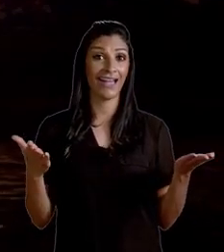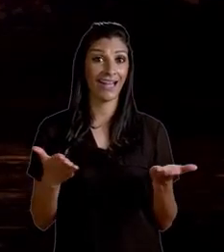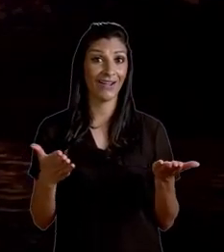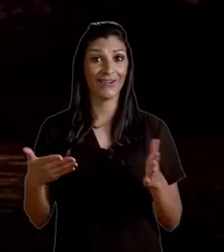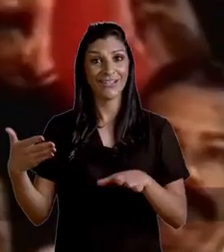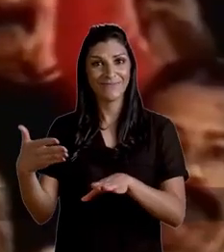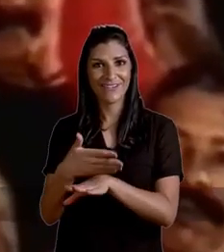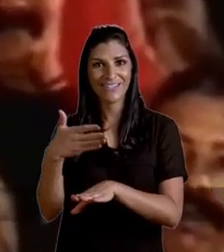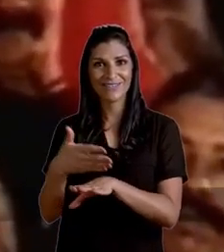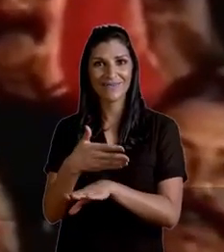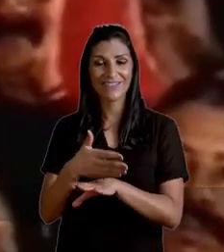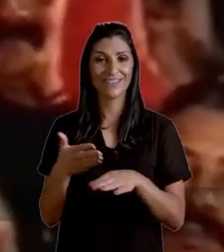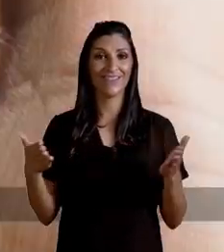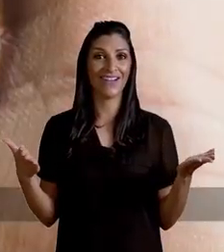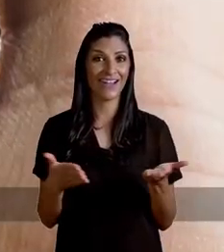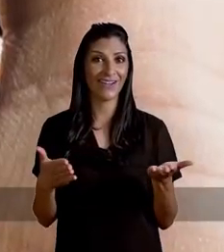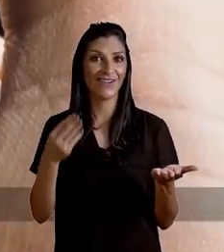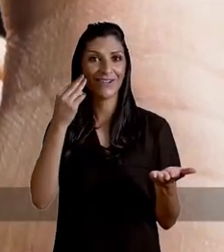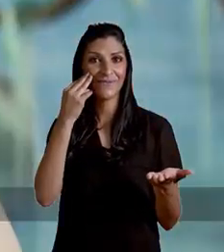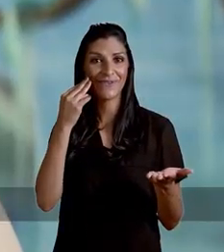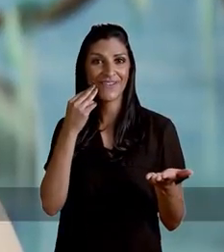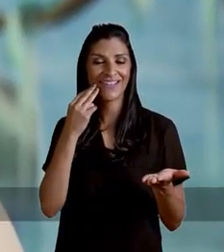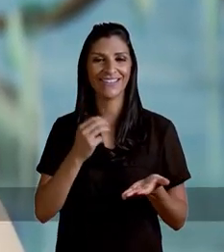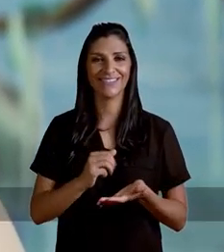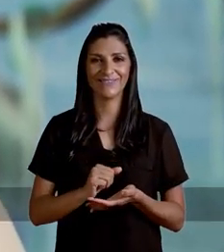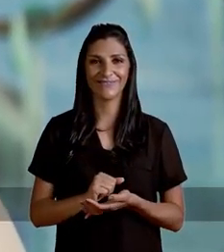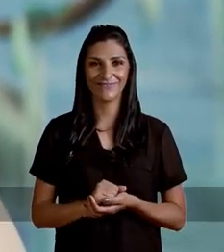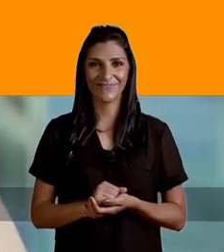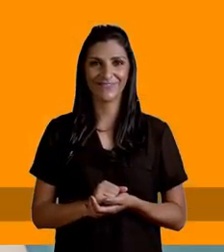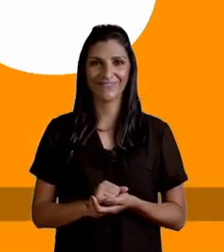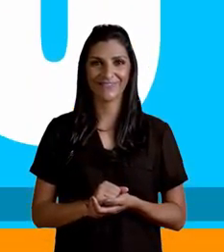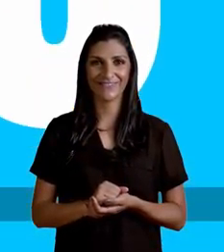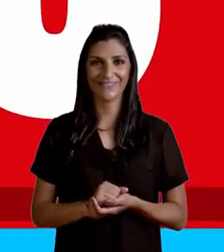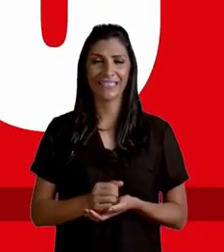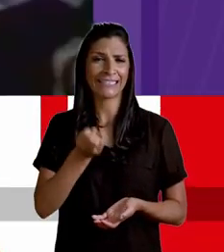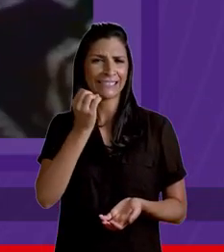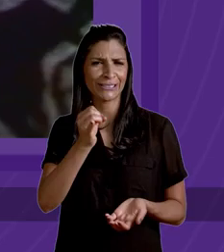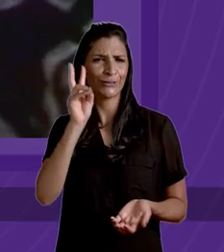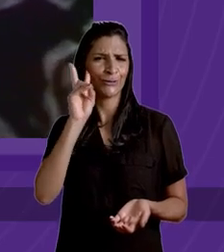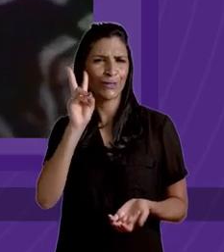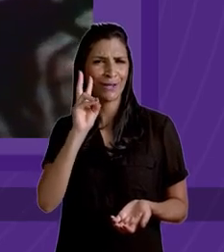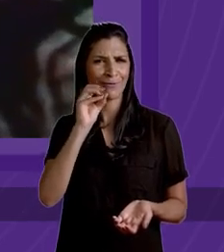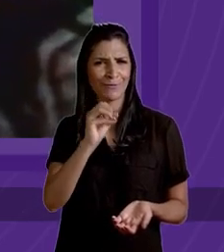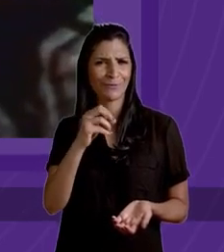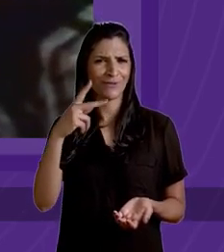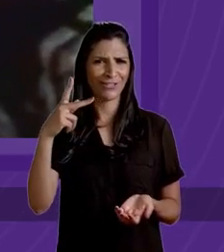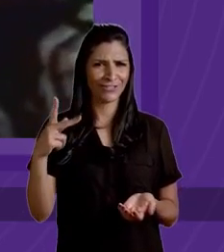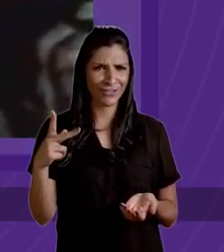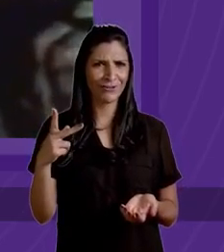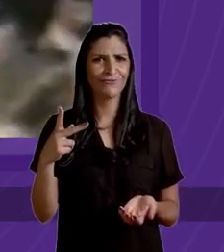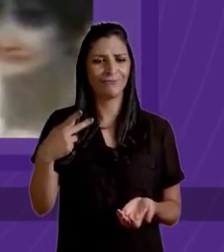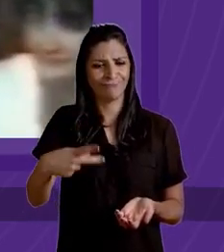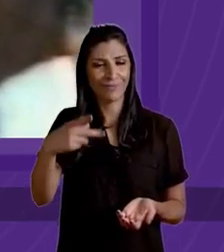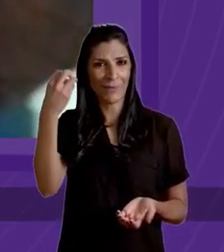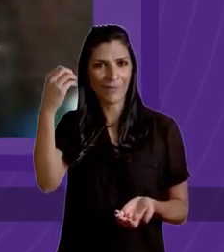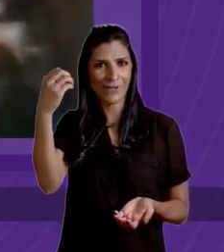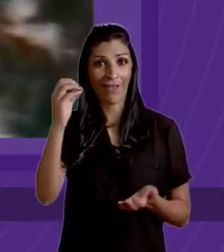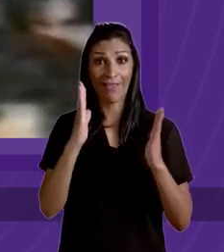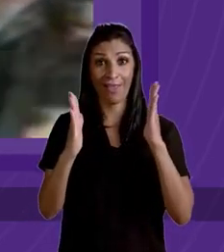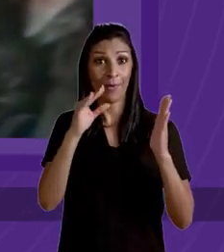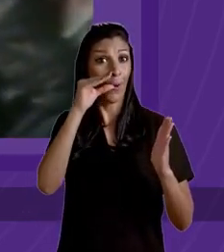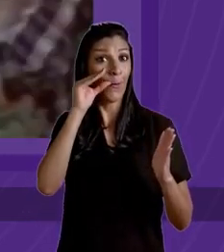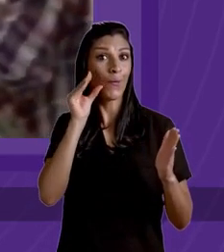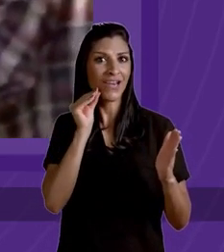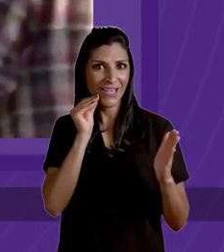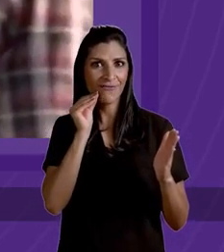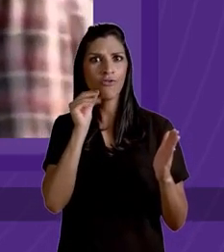Agora é participação, agora é Manuela! Manu! Se tu lembras que o orçamento participativo de Porto